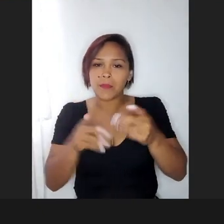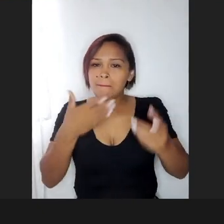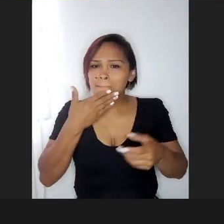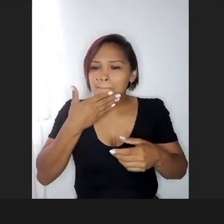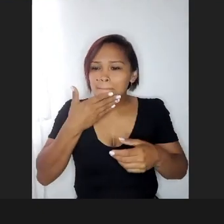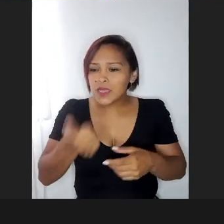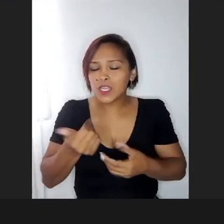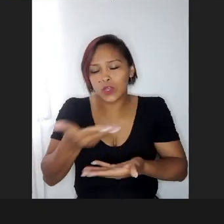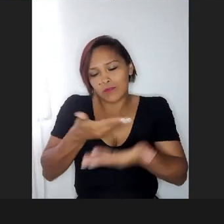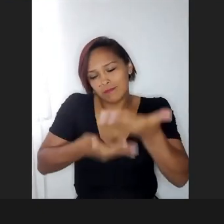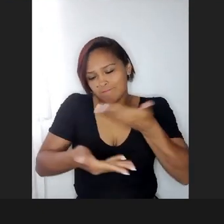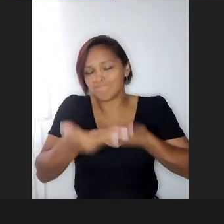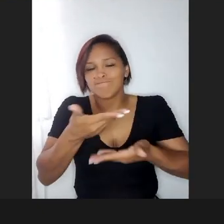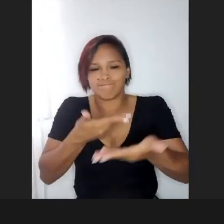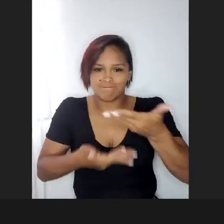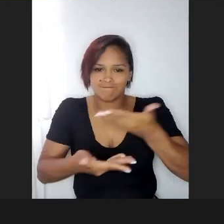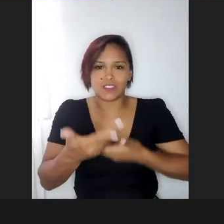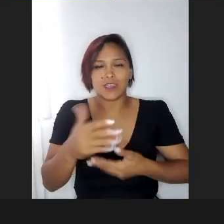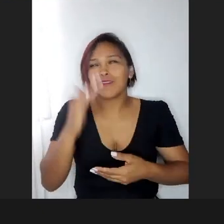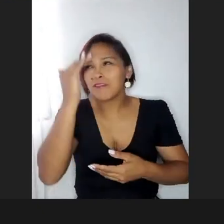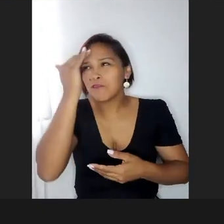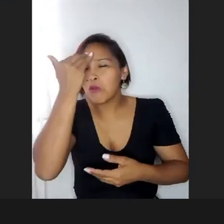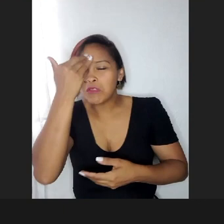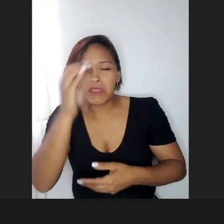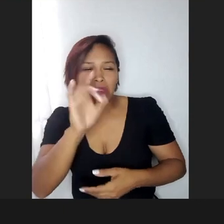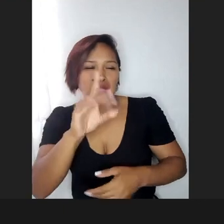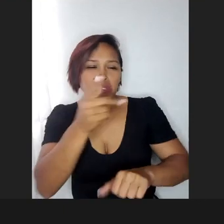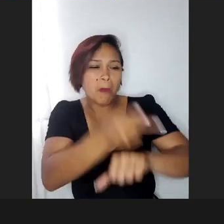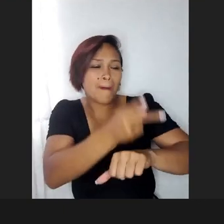interagir dessa forma, e não vão entender aquilo como,